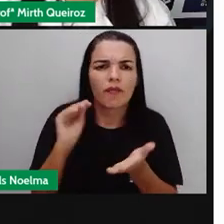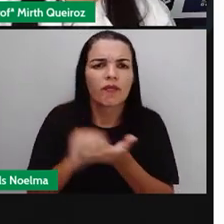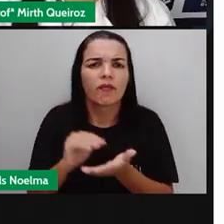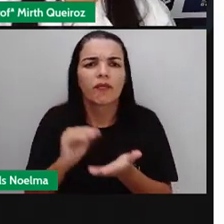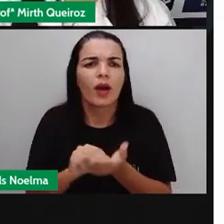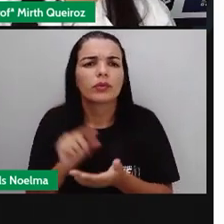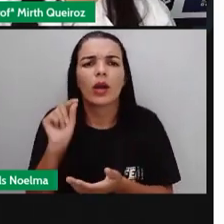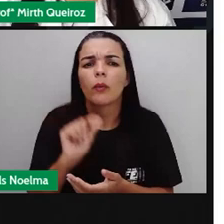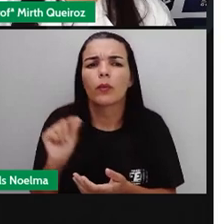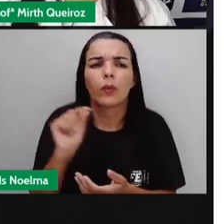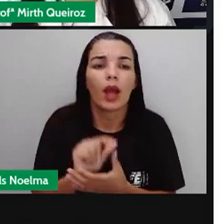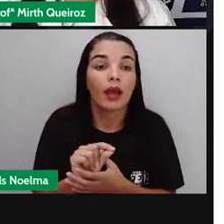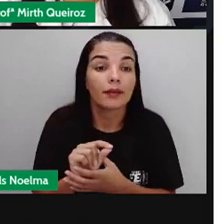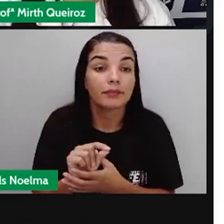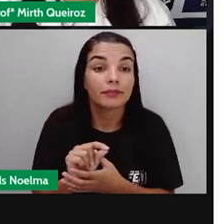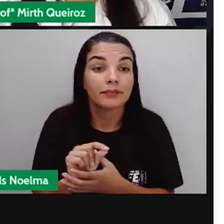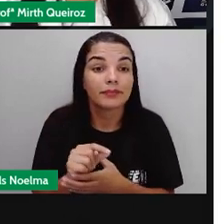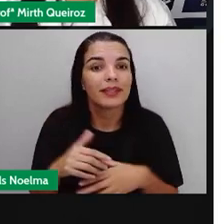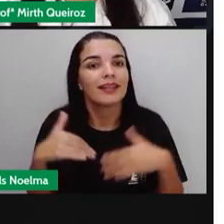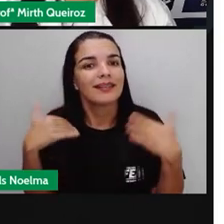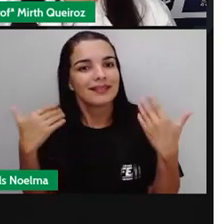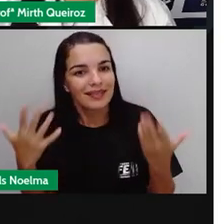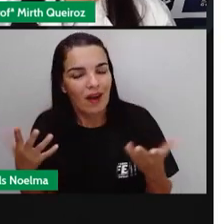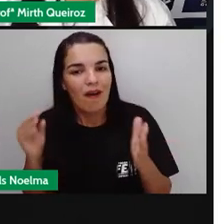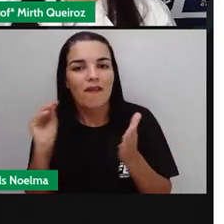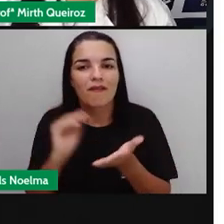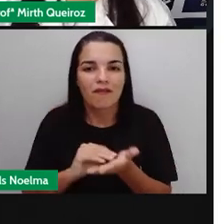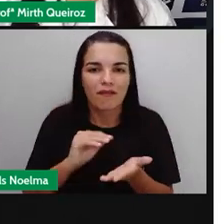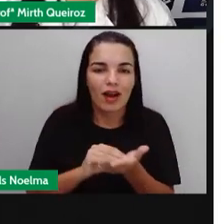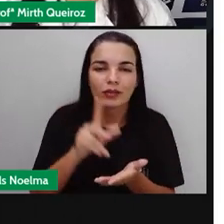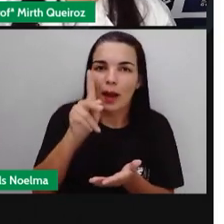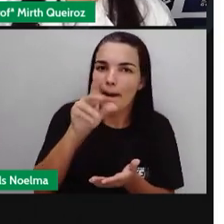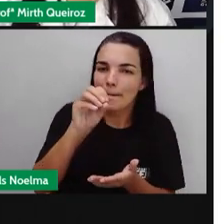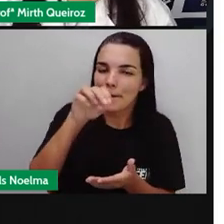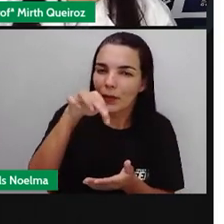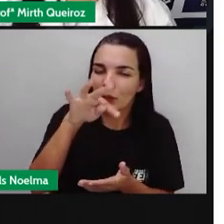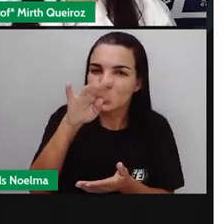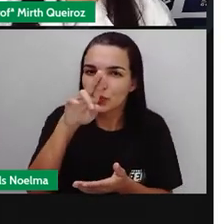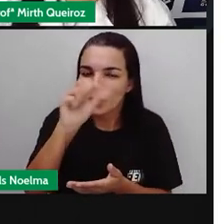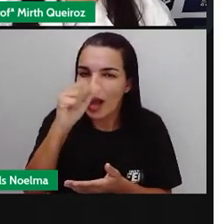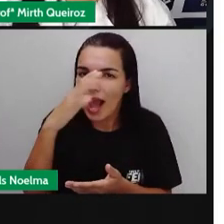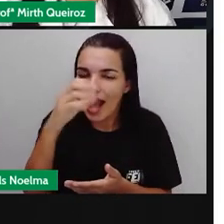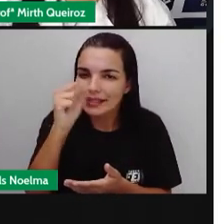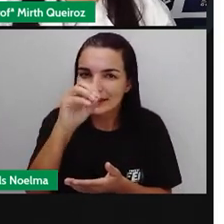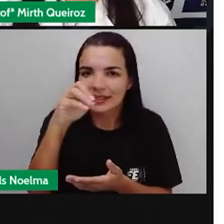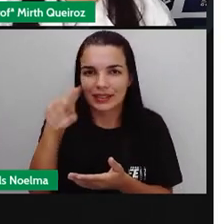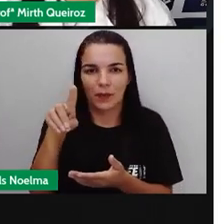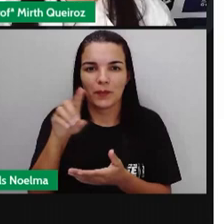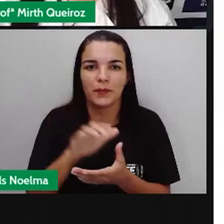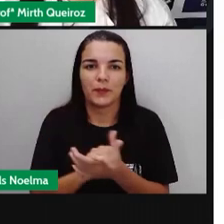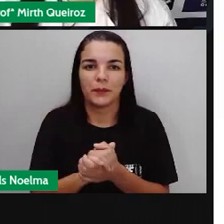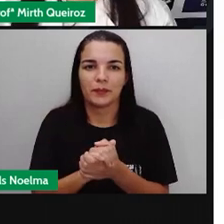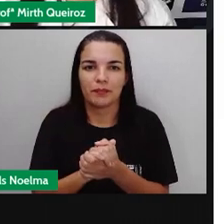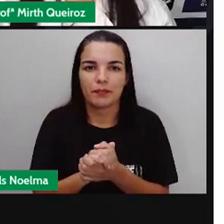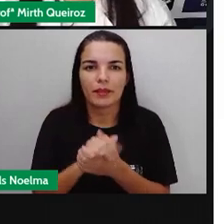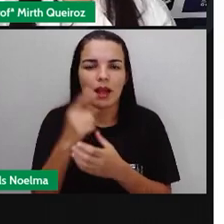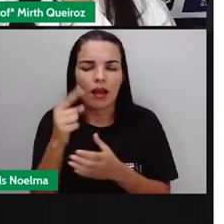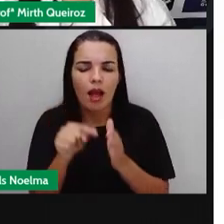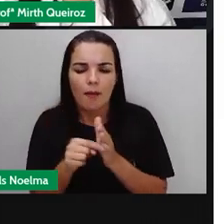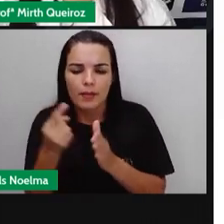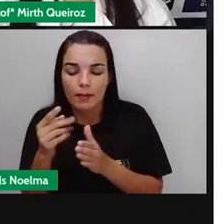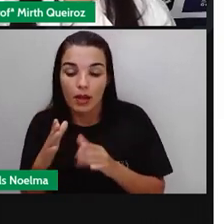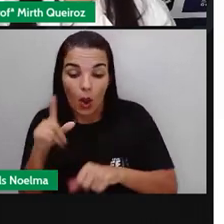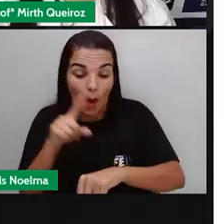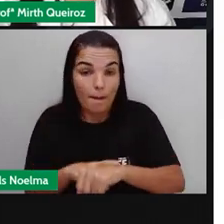texto? O que, gente? está faltando aí a pontuação. Em um primeiro